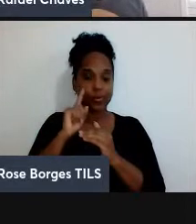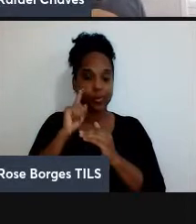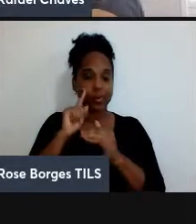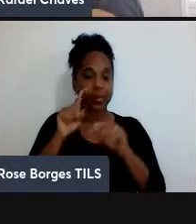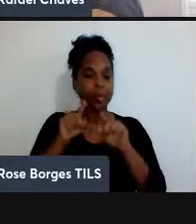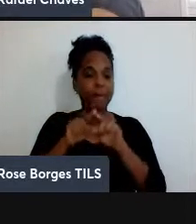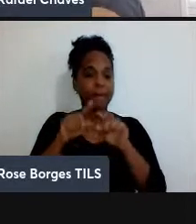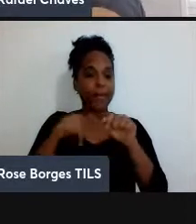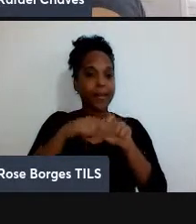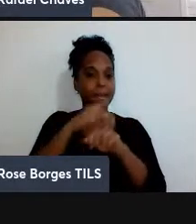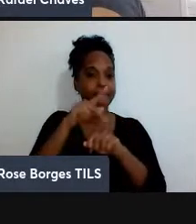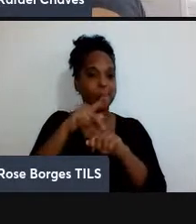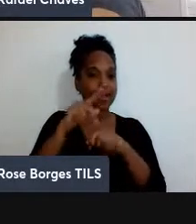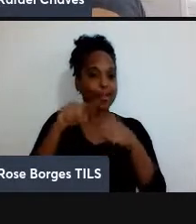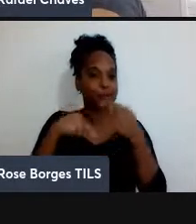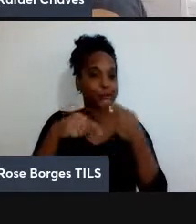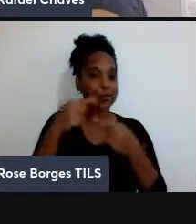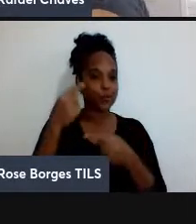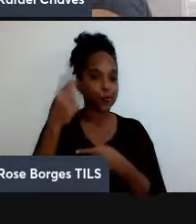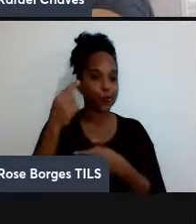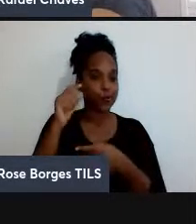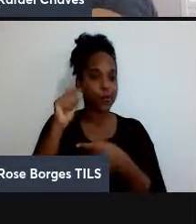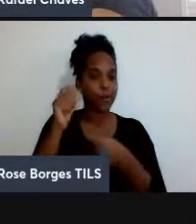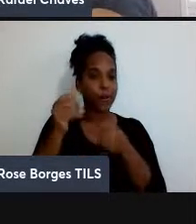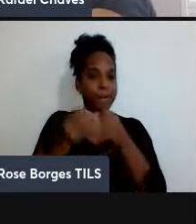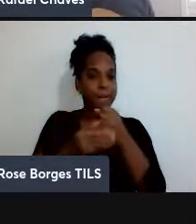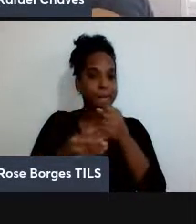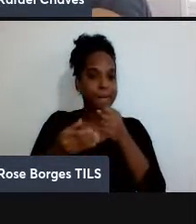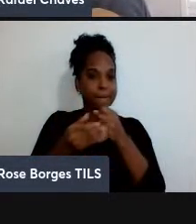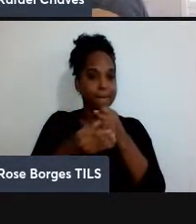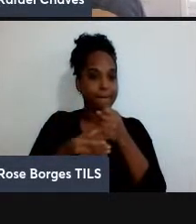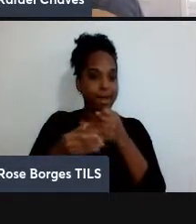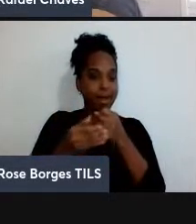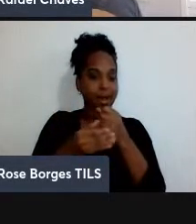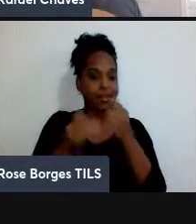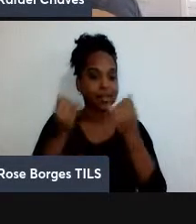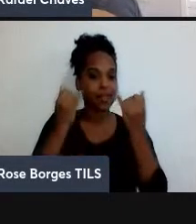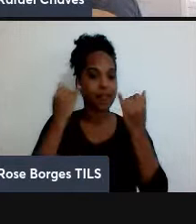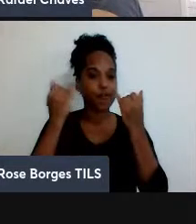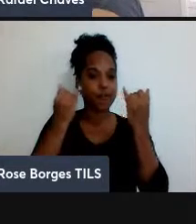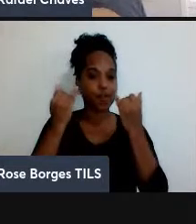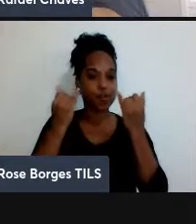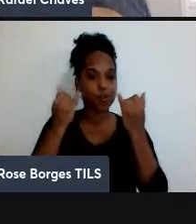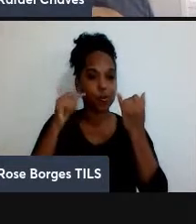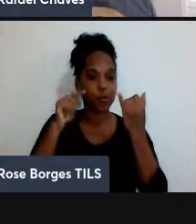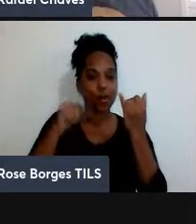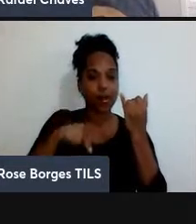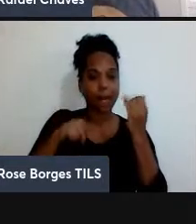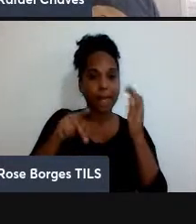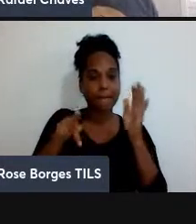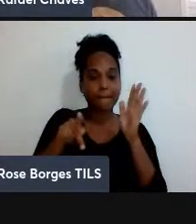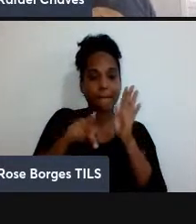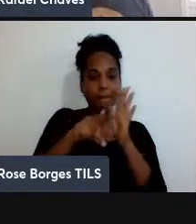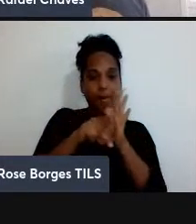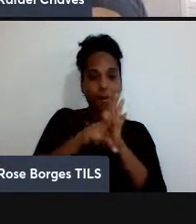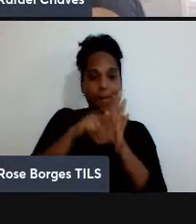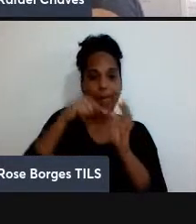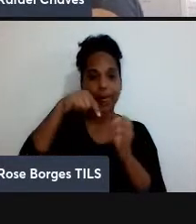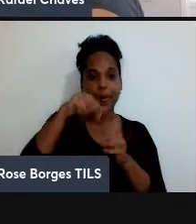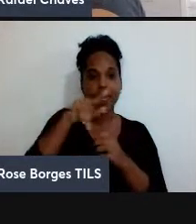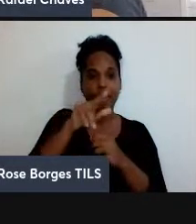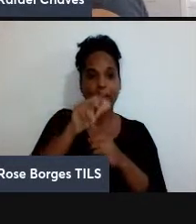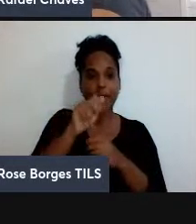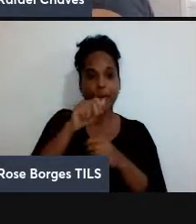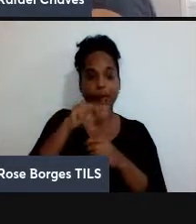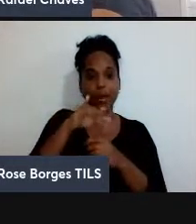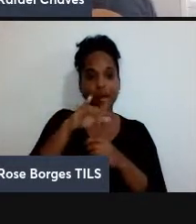desenvolvidos, é baseado hoje em invenções que são derivadas da teoria quântica. Desde os semicondutores, a